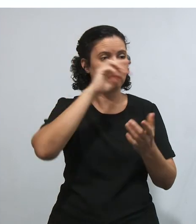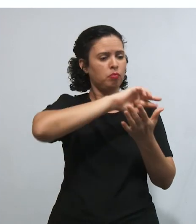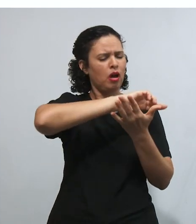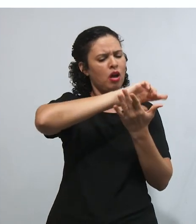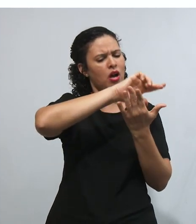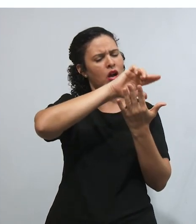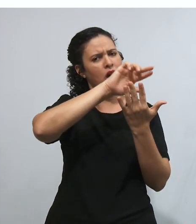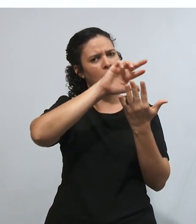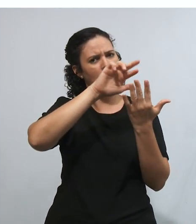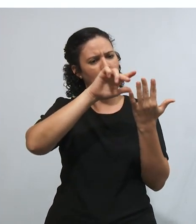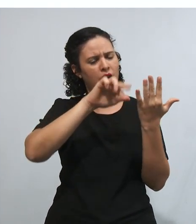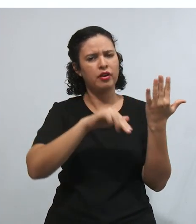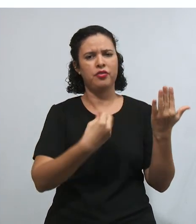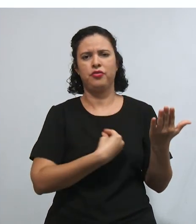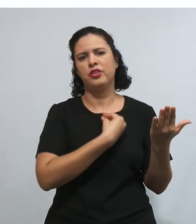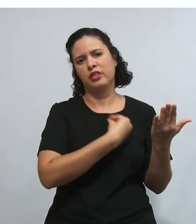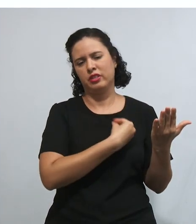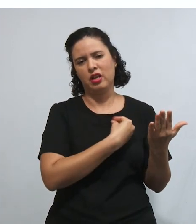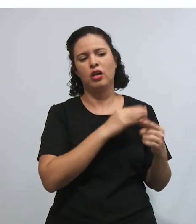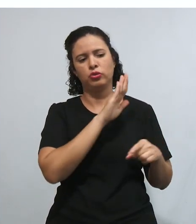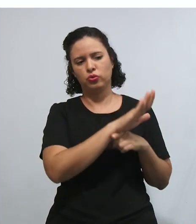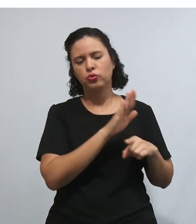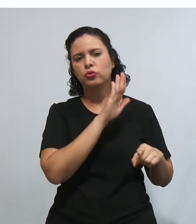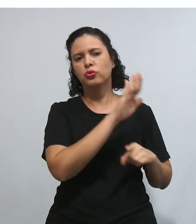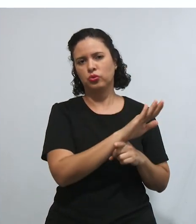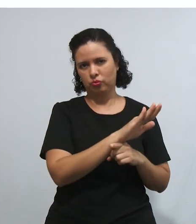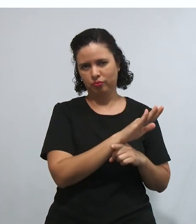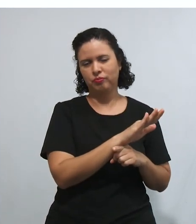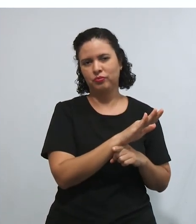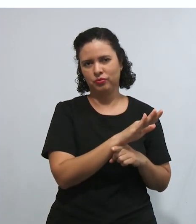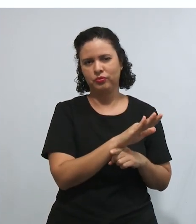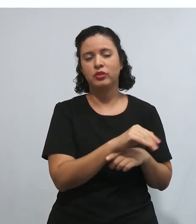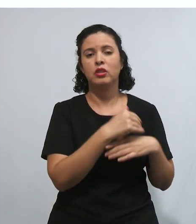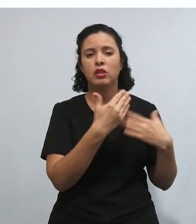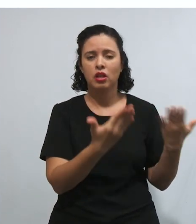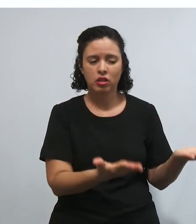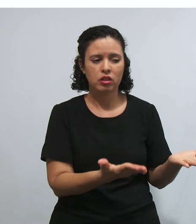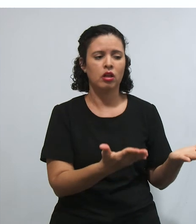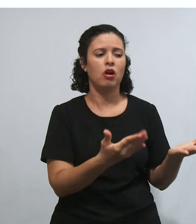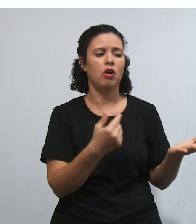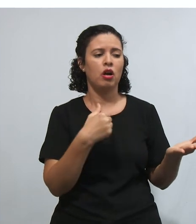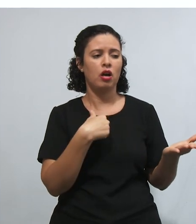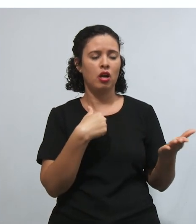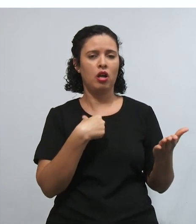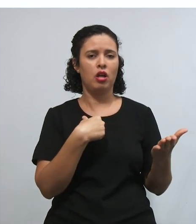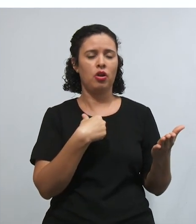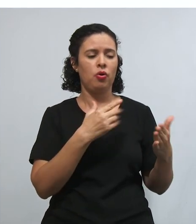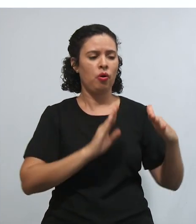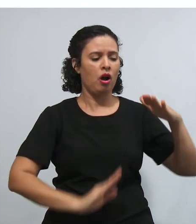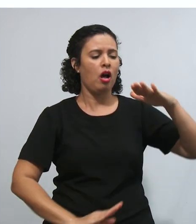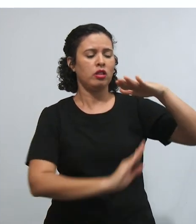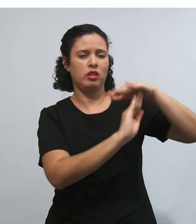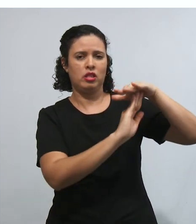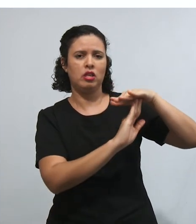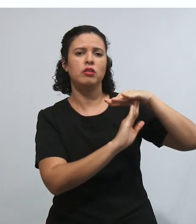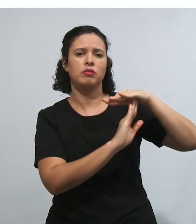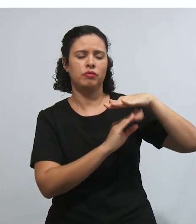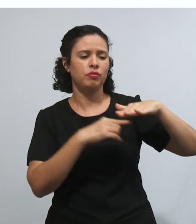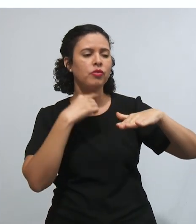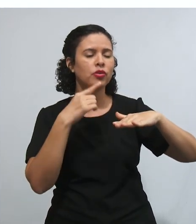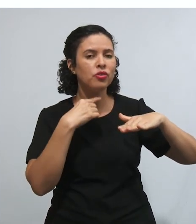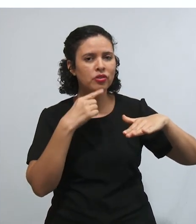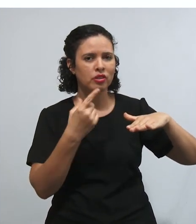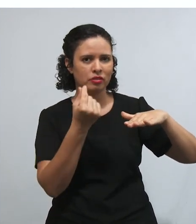centenas ou dezenas de vidas, por exemplo. Então ele vai falar assim, olha, eu estou dentro do limite do possível, eu não tenho